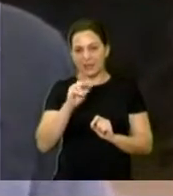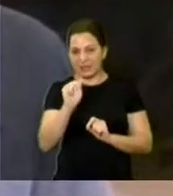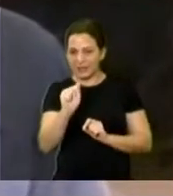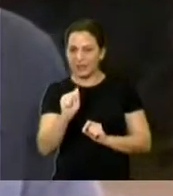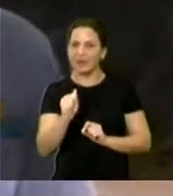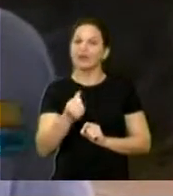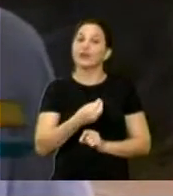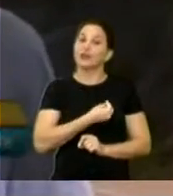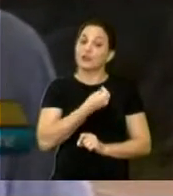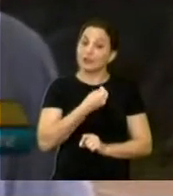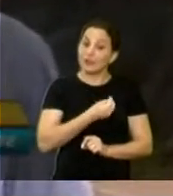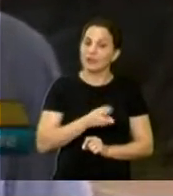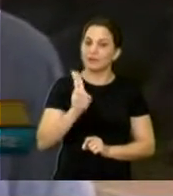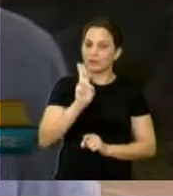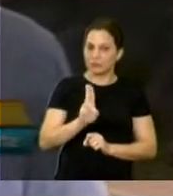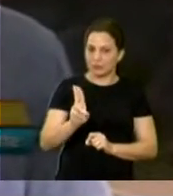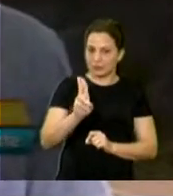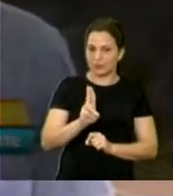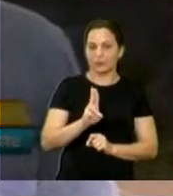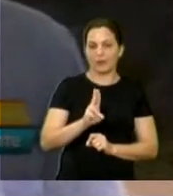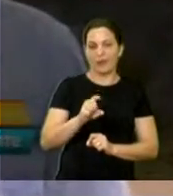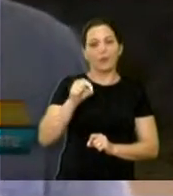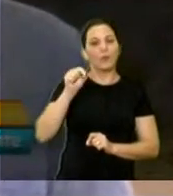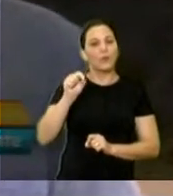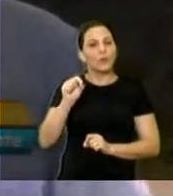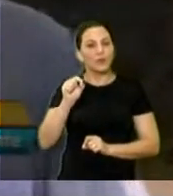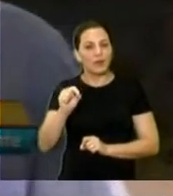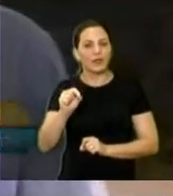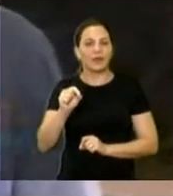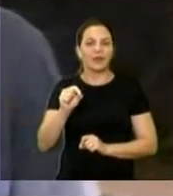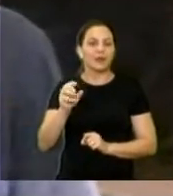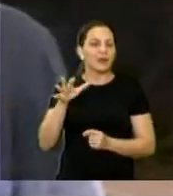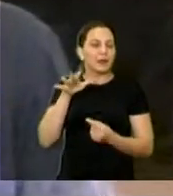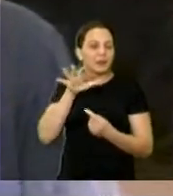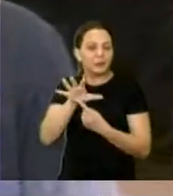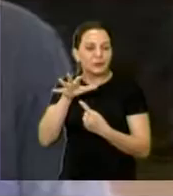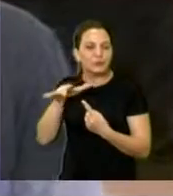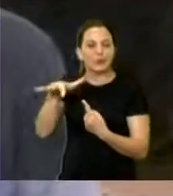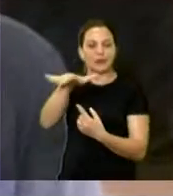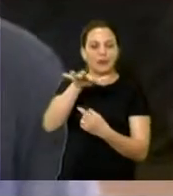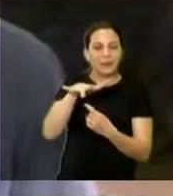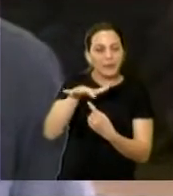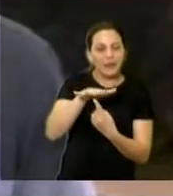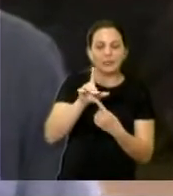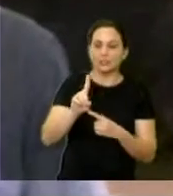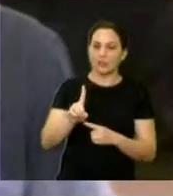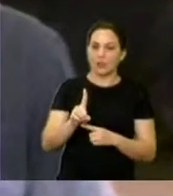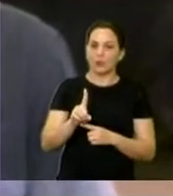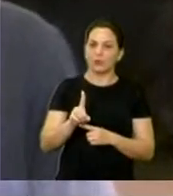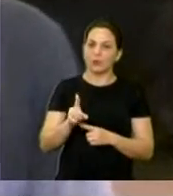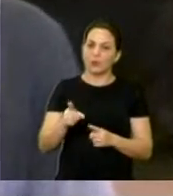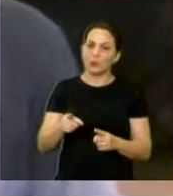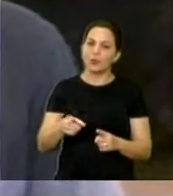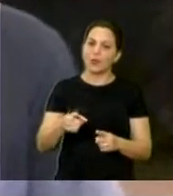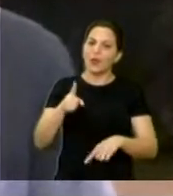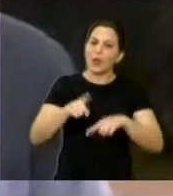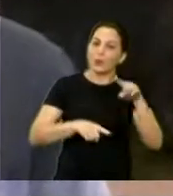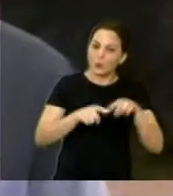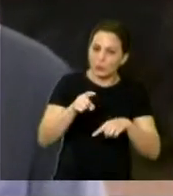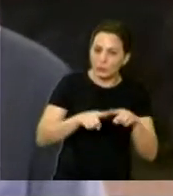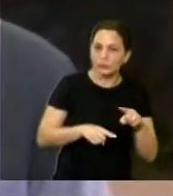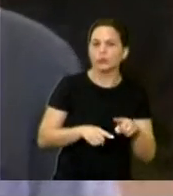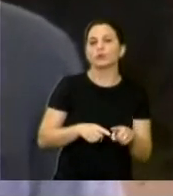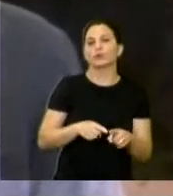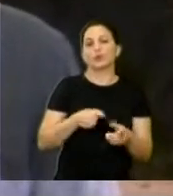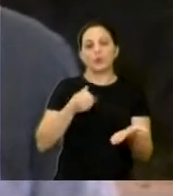Não, não. O bacilo vivo, ele atua única e exclusivamente na larva do mosquito. É um produto homologado pela